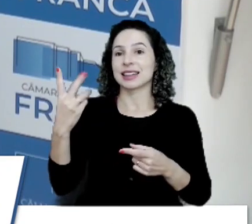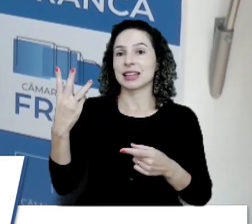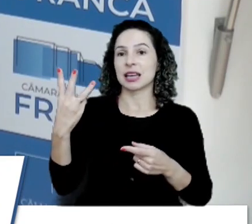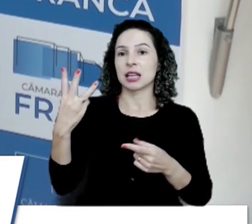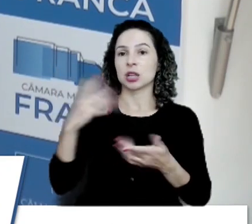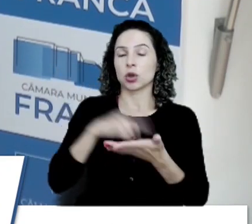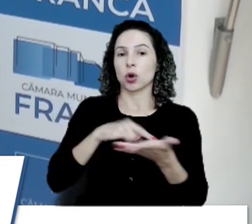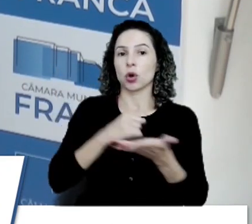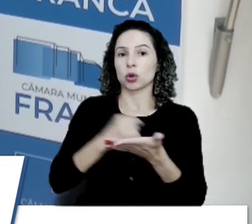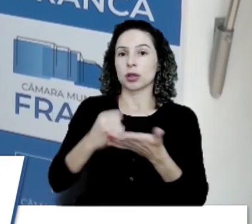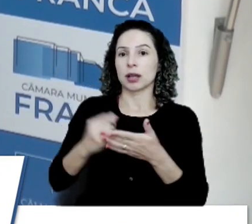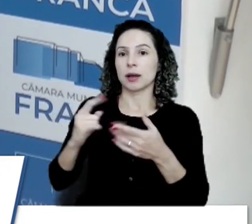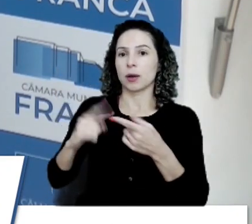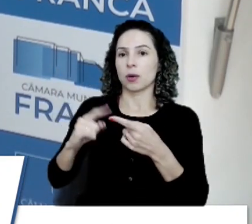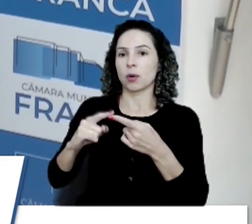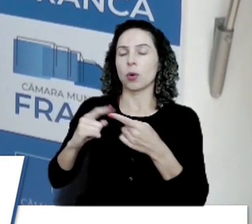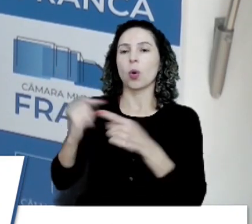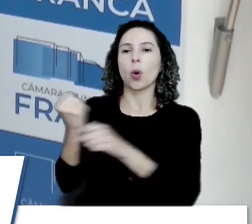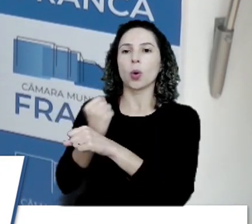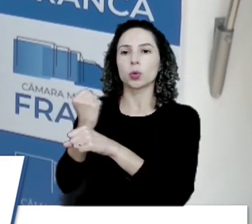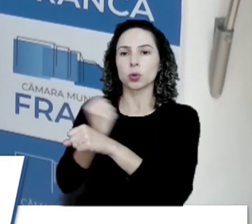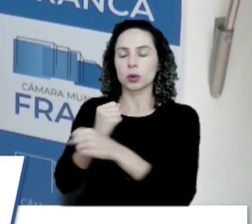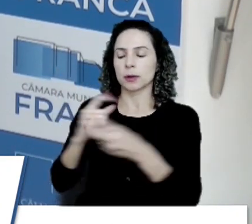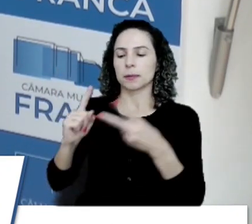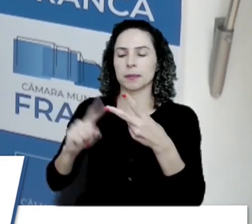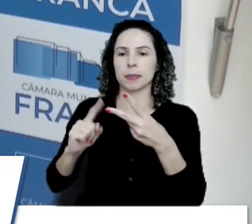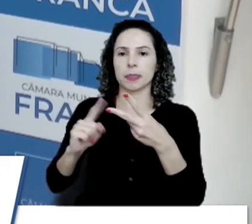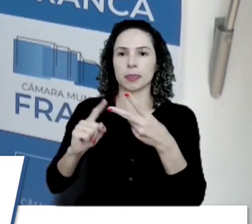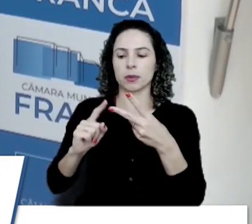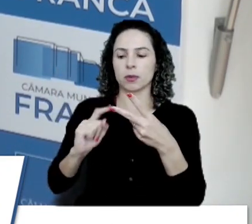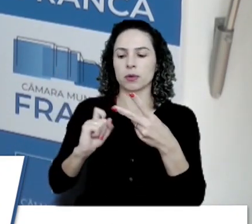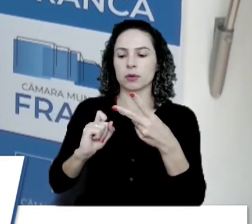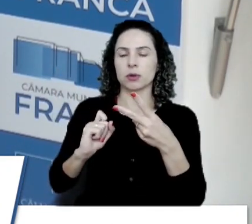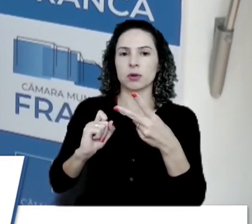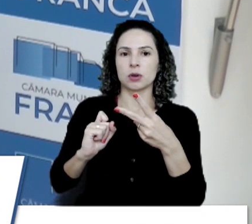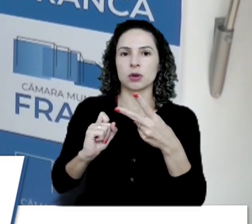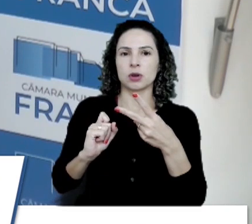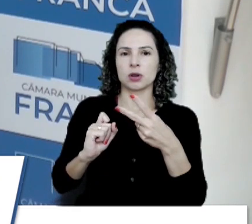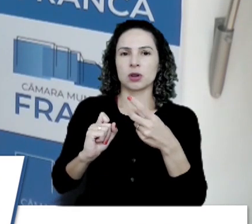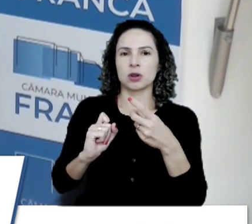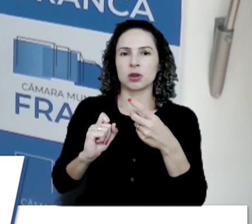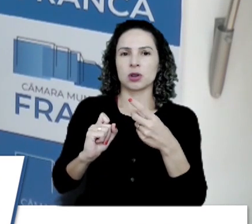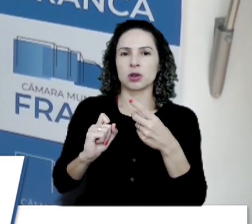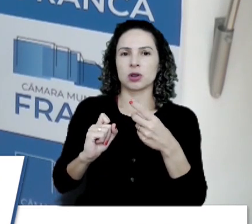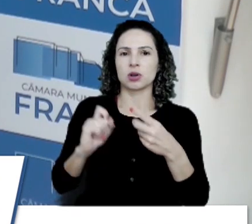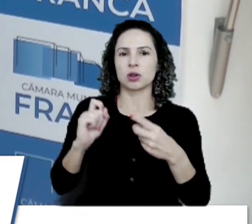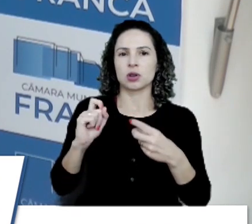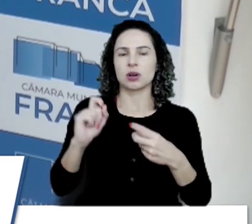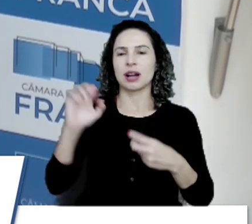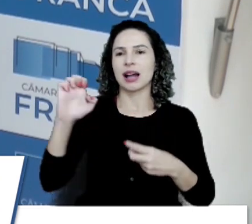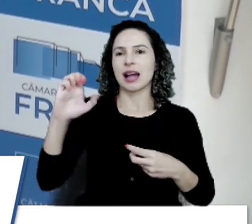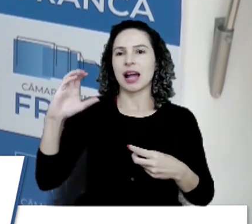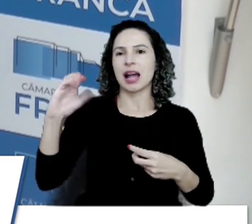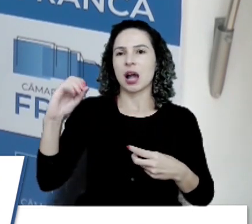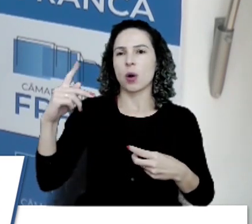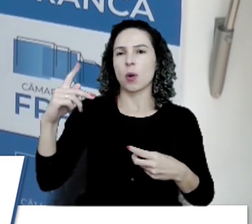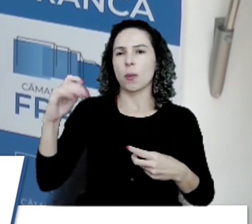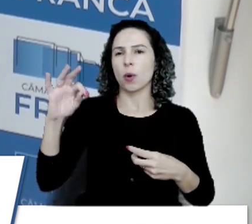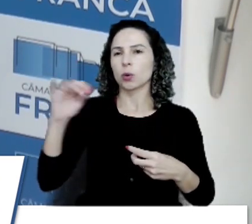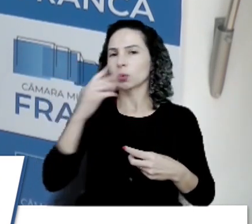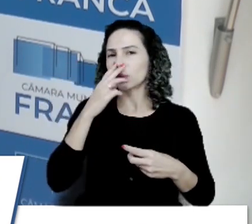Um é o ligado à construção civil, outro é que eles têm os ecopontos, como está sendo